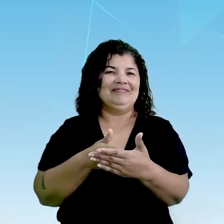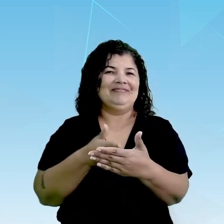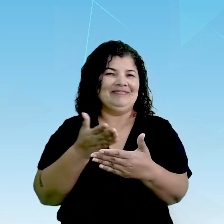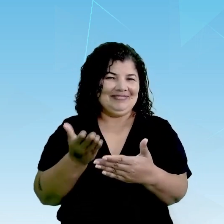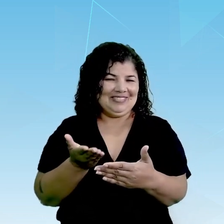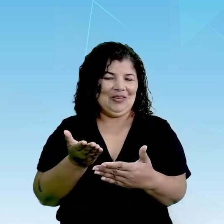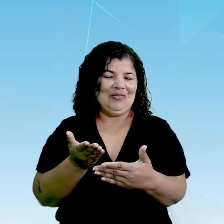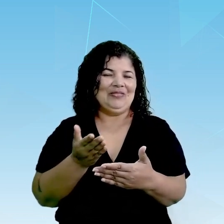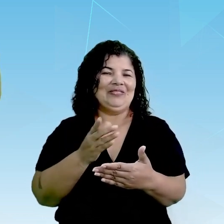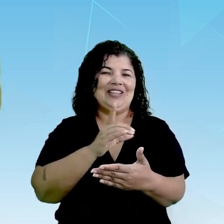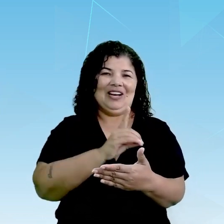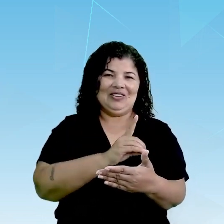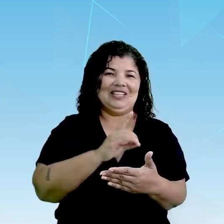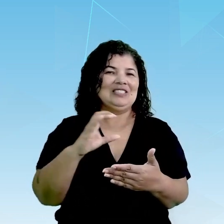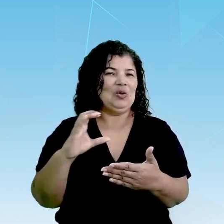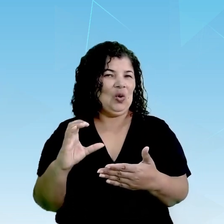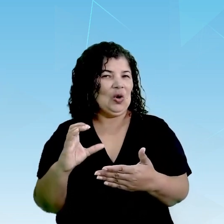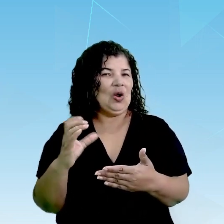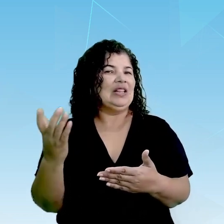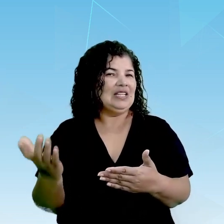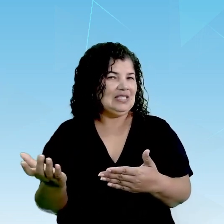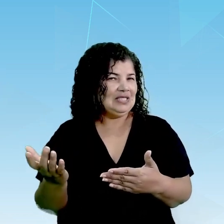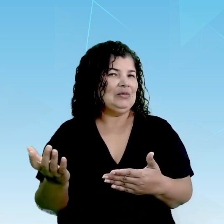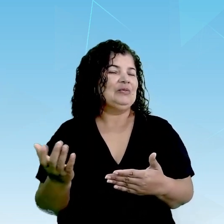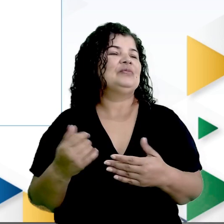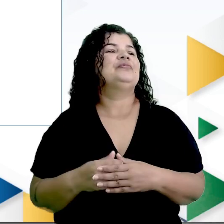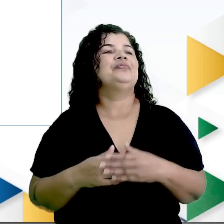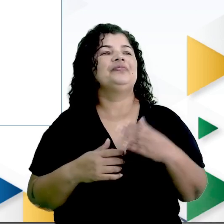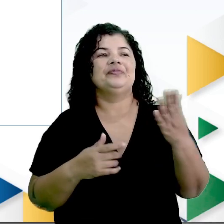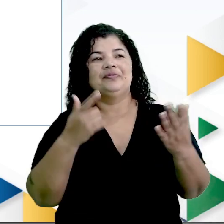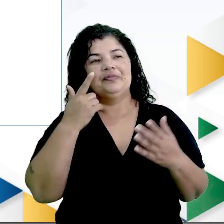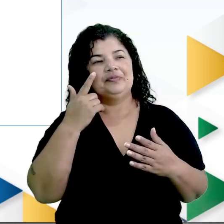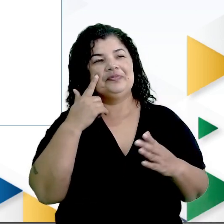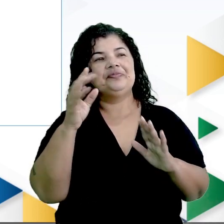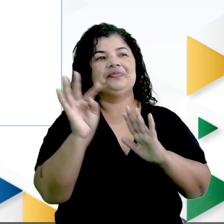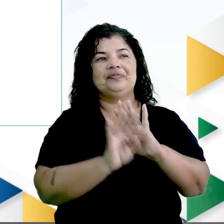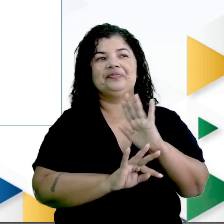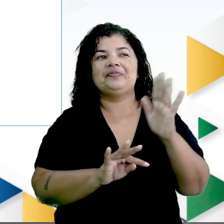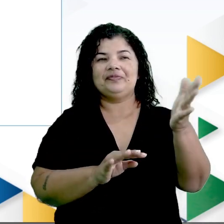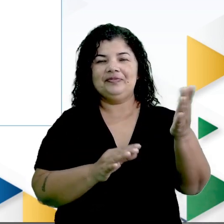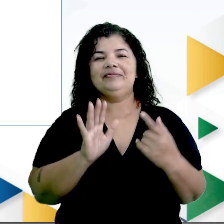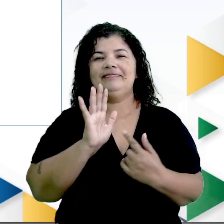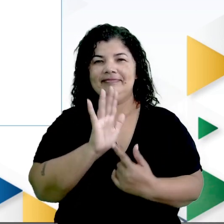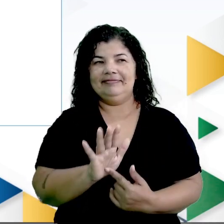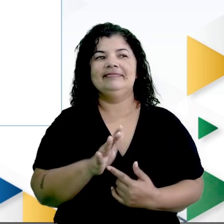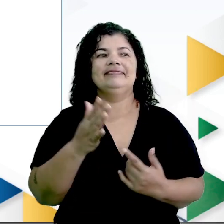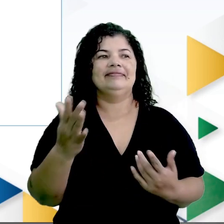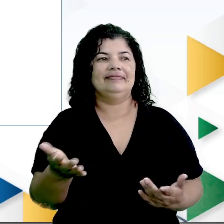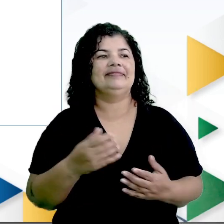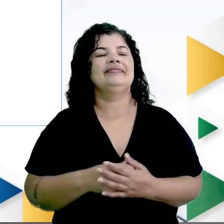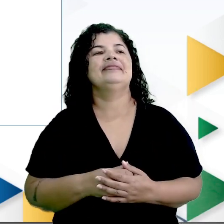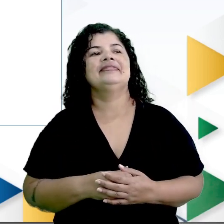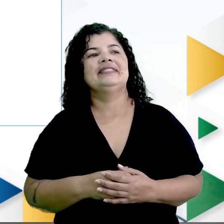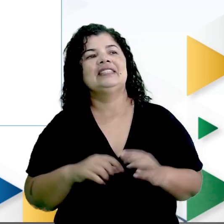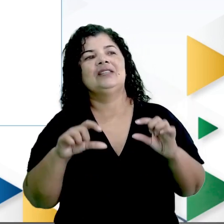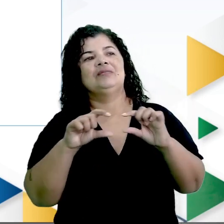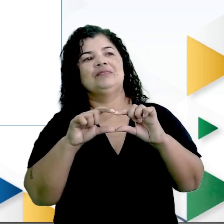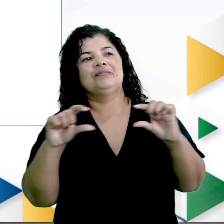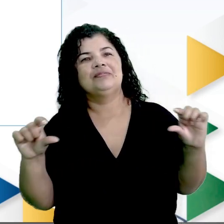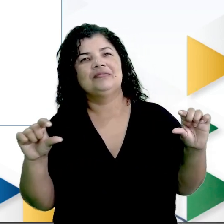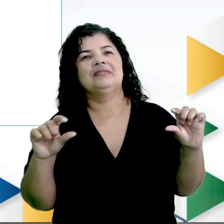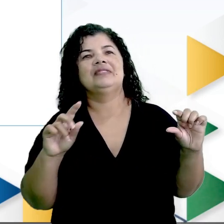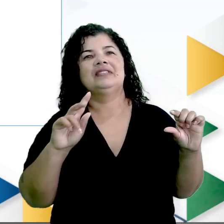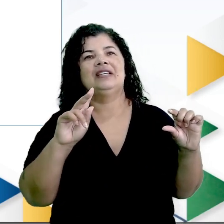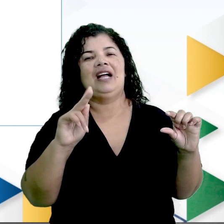conotação. Vamos agora caminhando. Olhem só esse texto. Acompanhem o texto. Vamos lá, é uma tirinha de H,